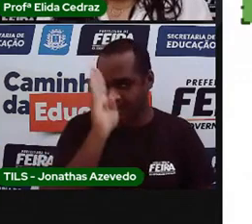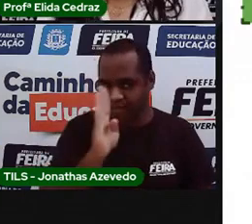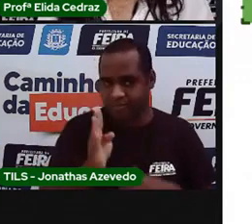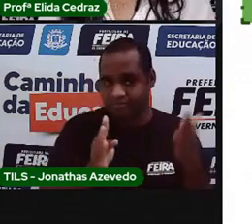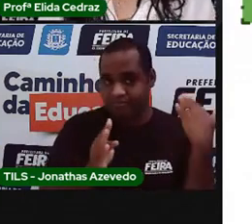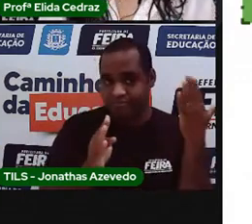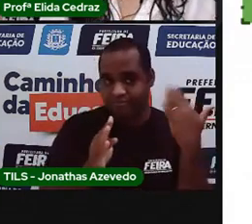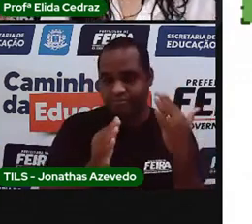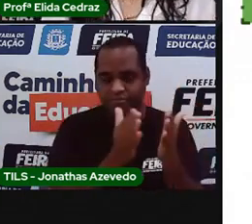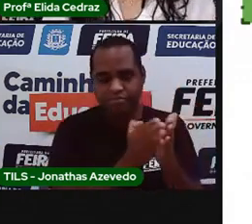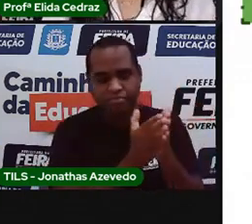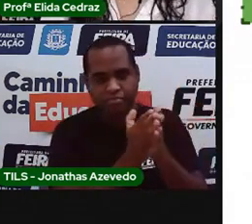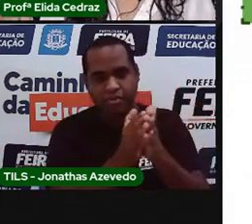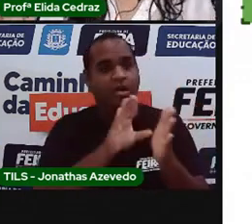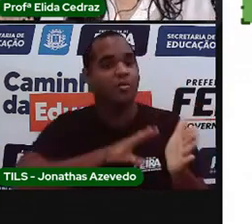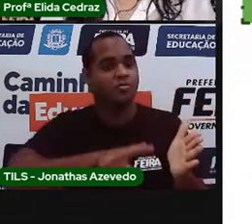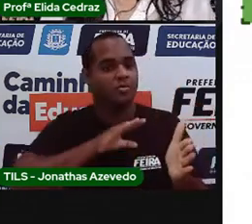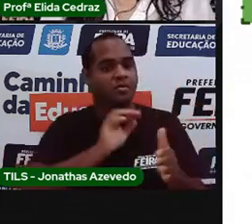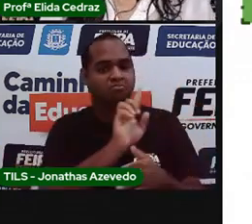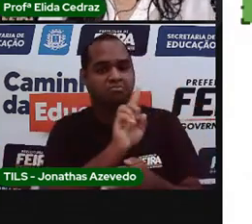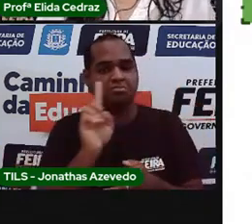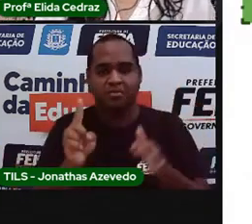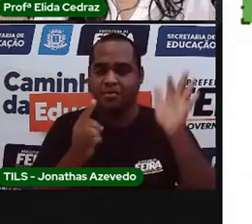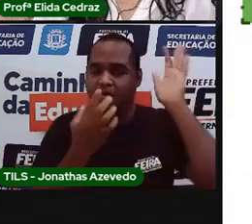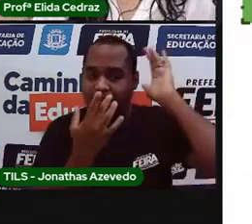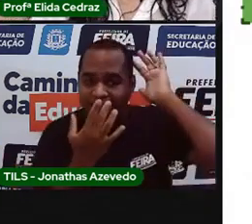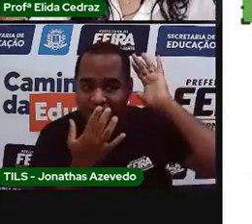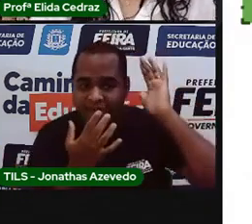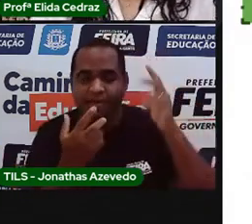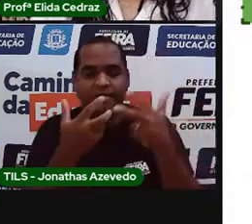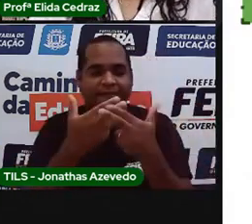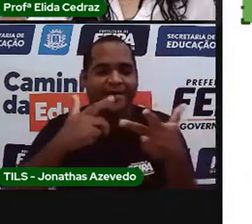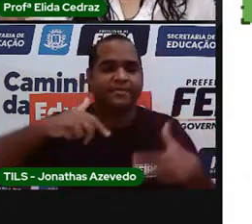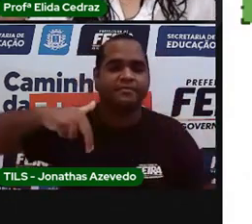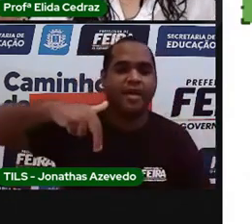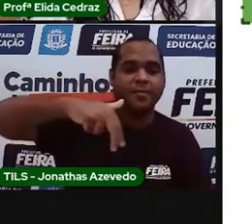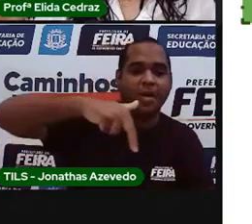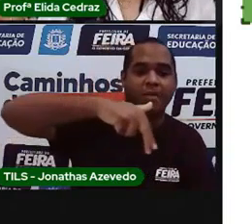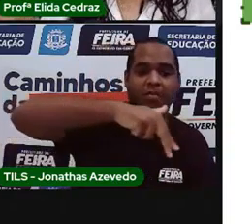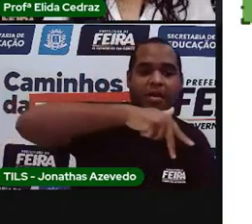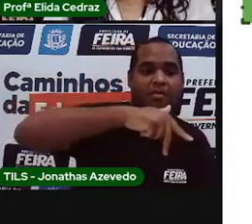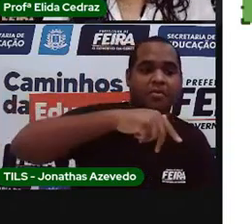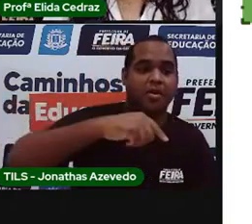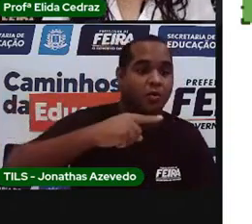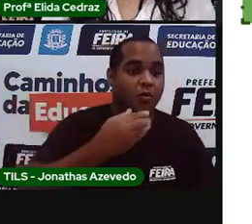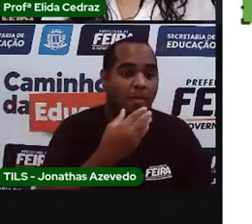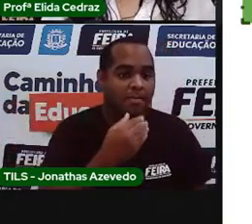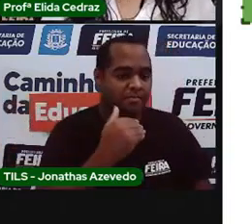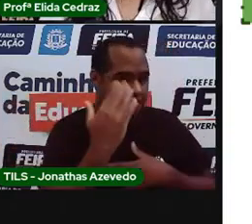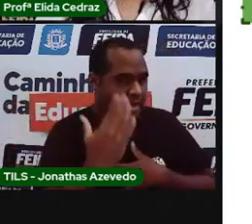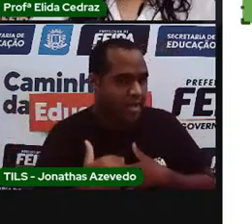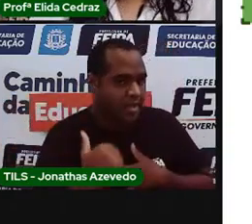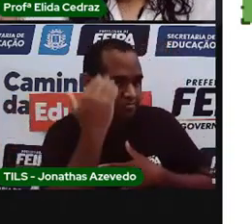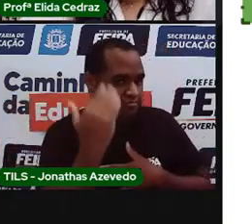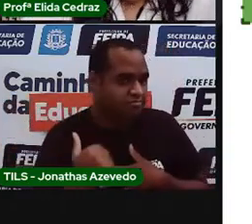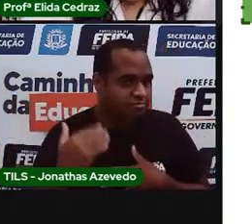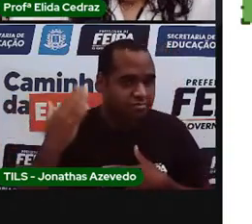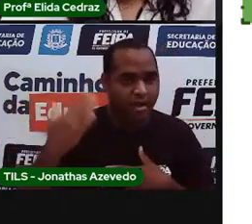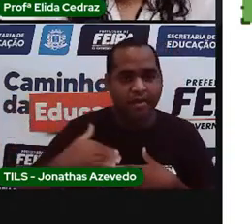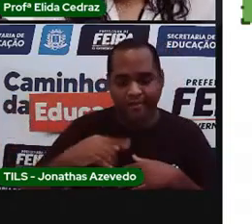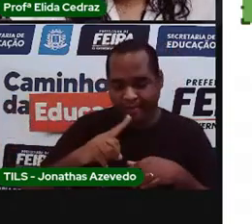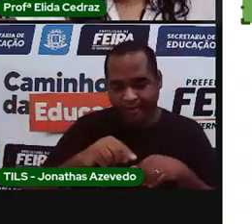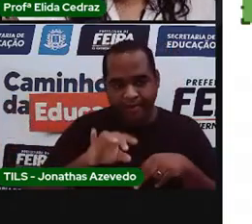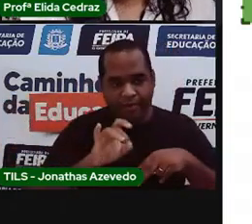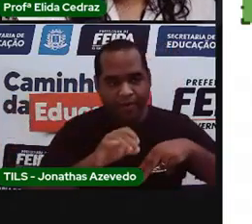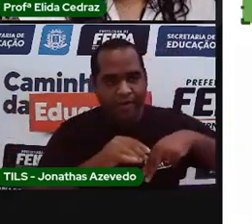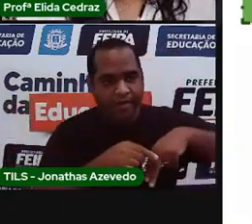descoberto, os índios realmente andavam com o corpo pintado. Só de tanguinha